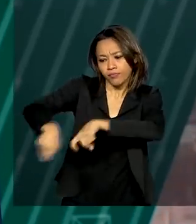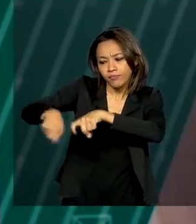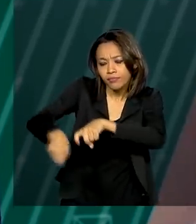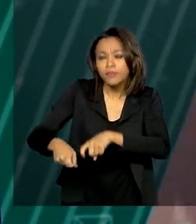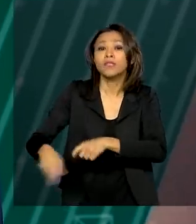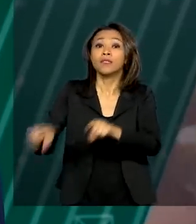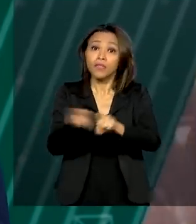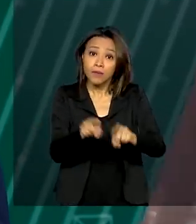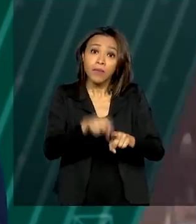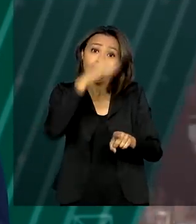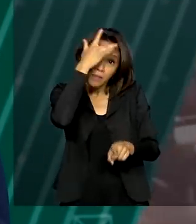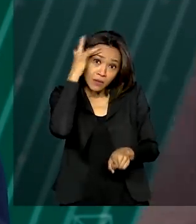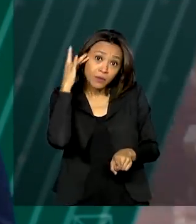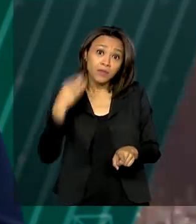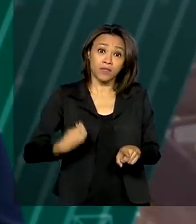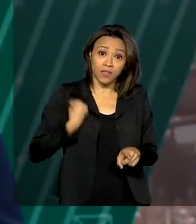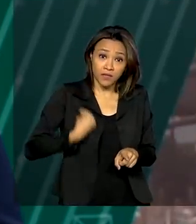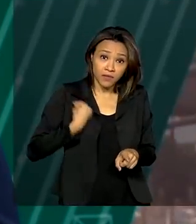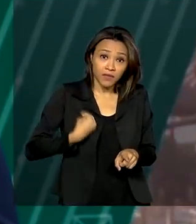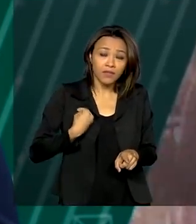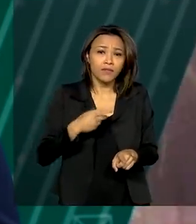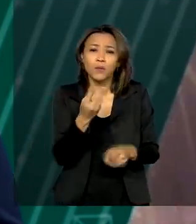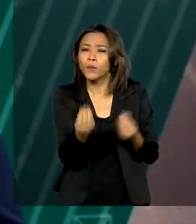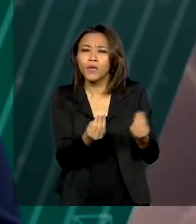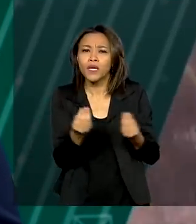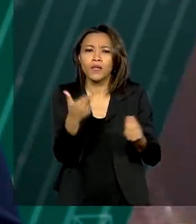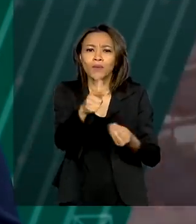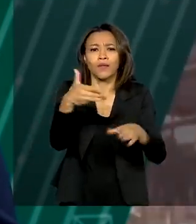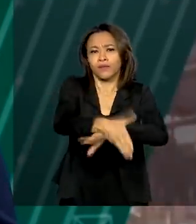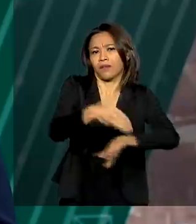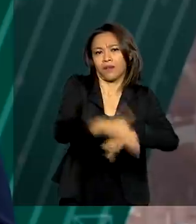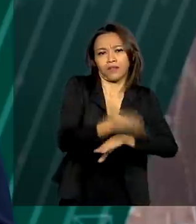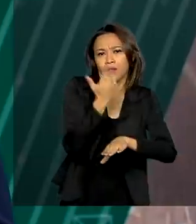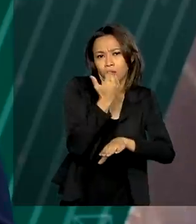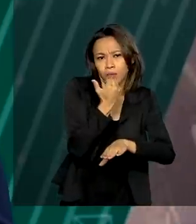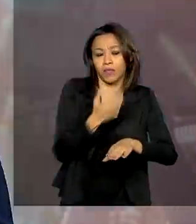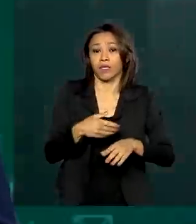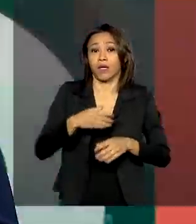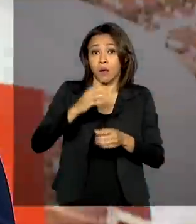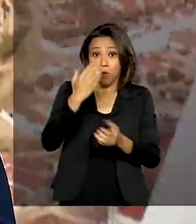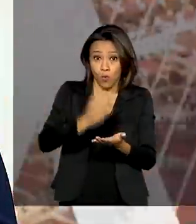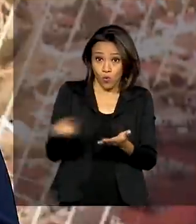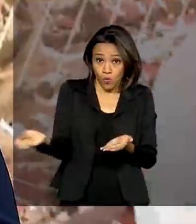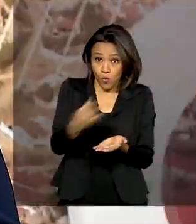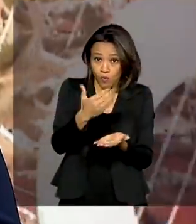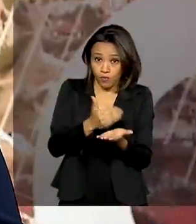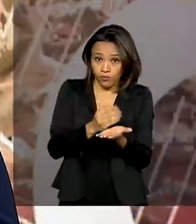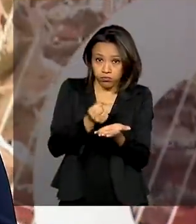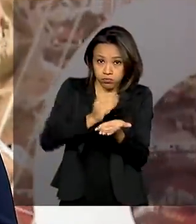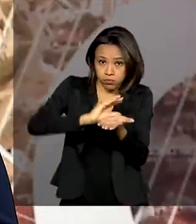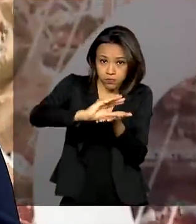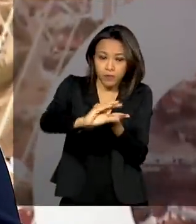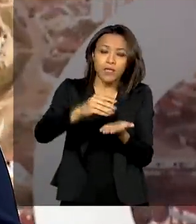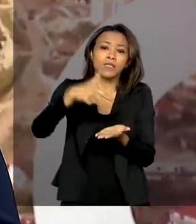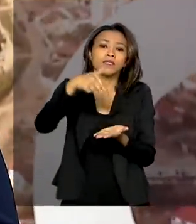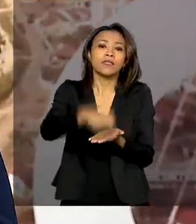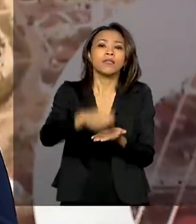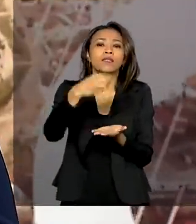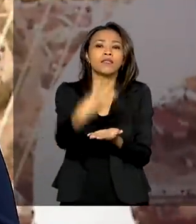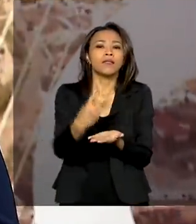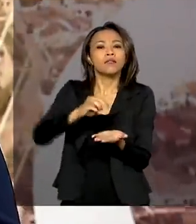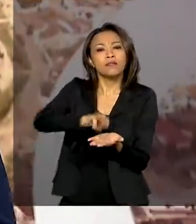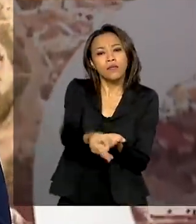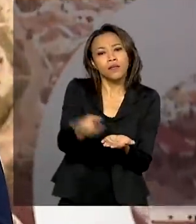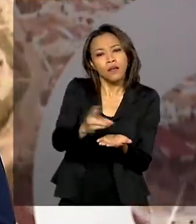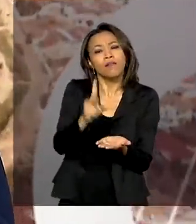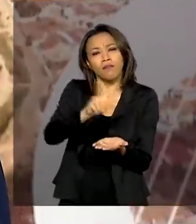que vivem em situação de insegurança alimentar. Um novo repasse de 73 milhões de reais vai reforçar